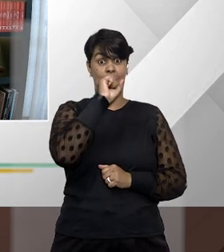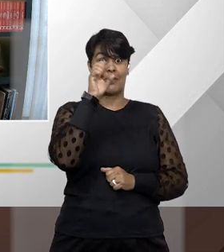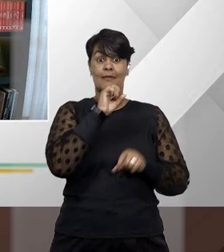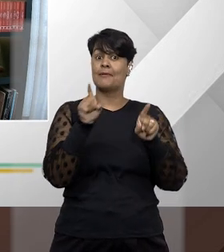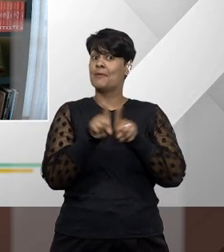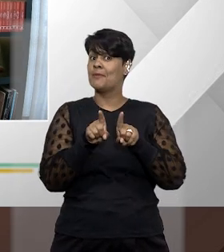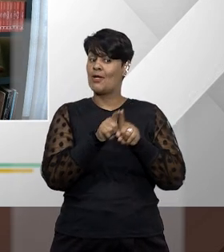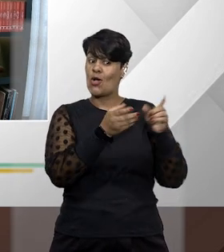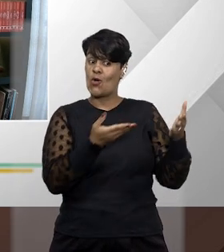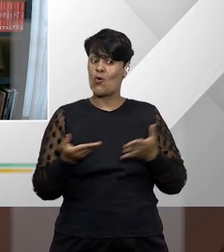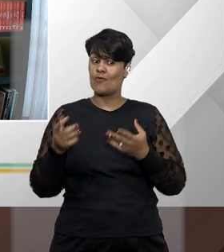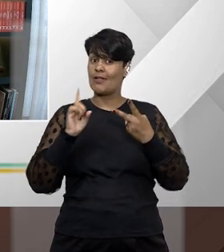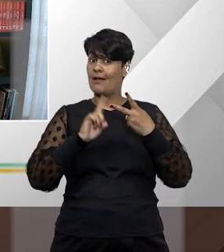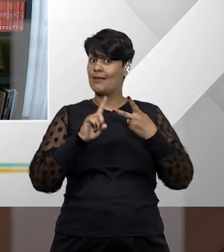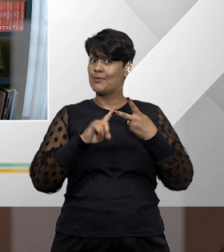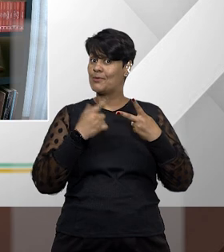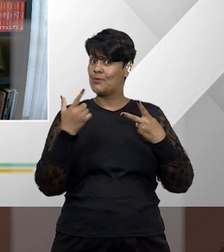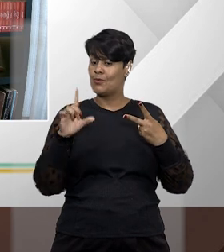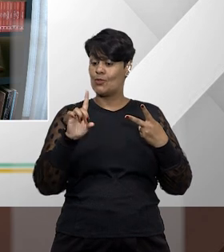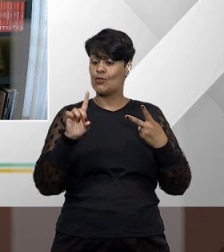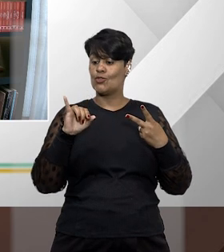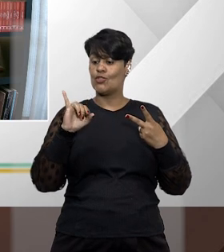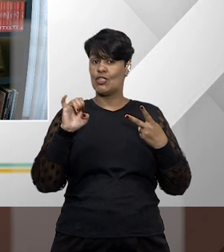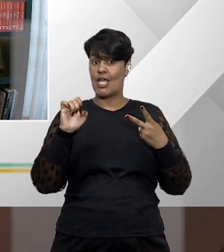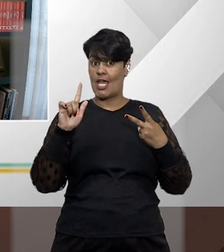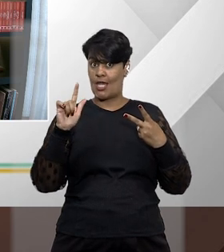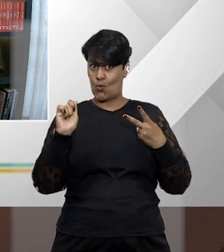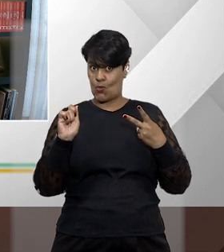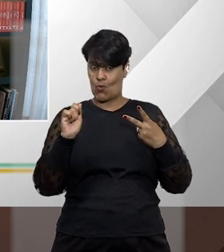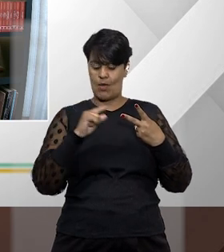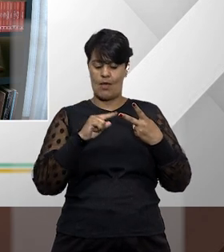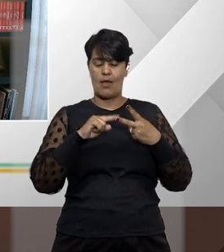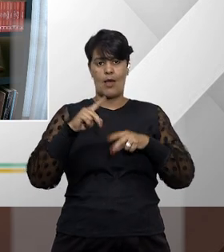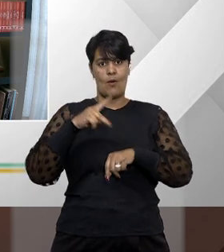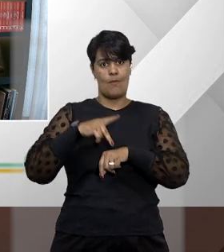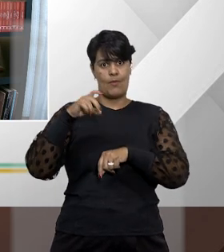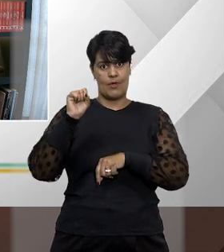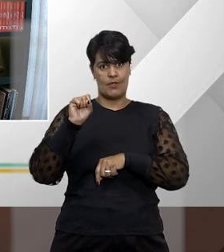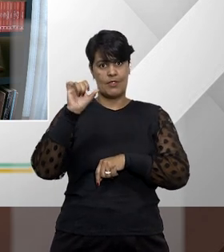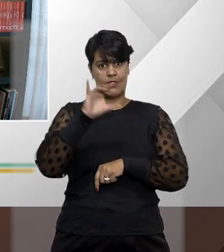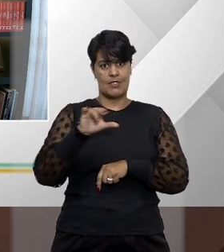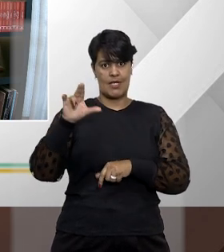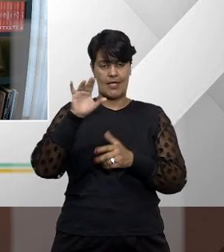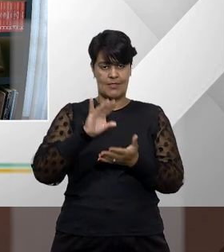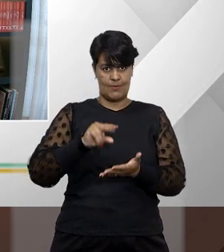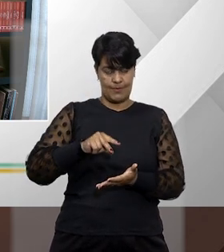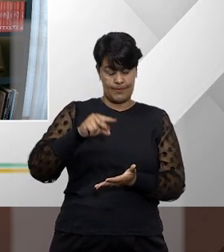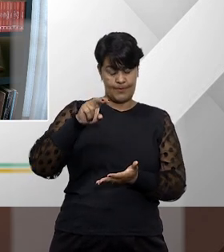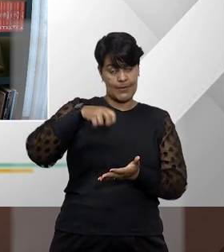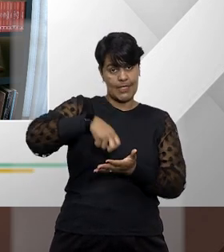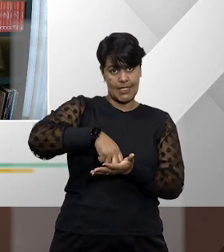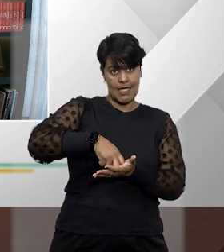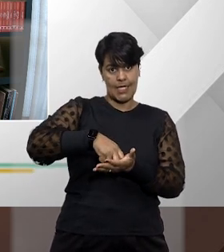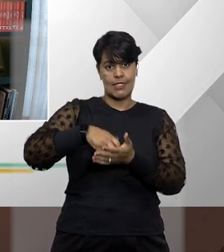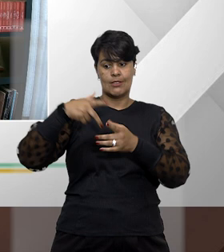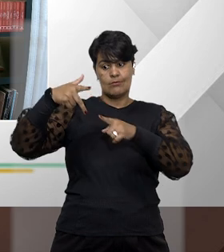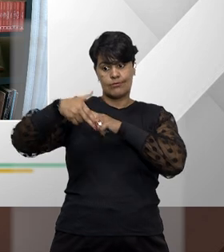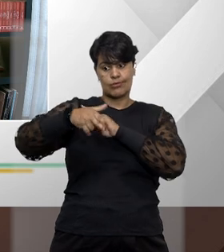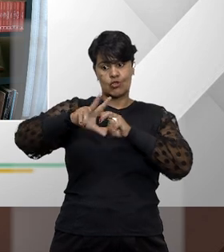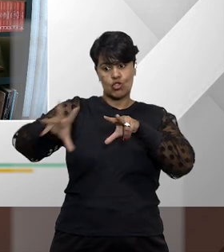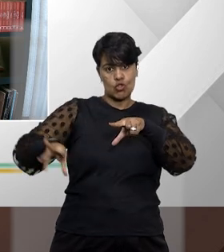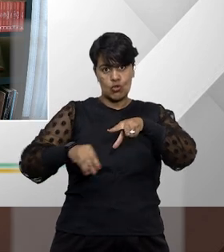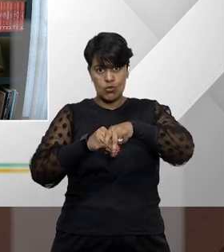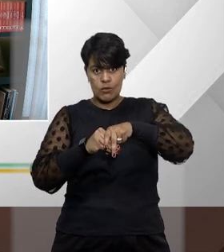outro convidado, que é Diego Pureza. Ele é advogado, pós-graduado em ciências penais, em combate à corrupção e em